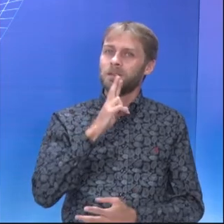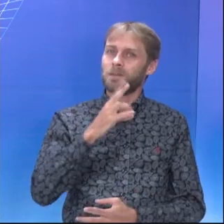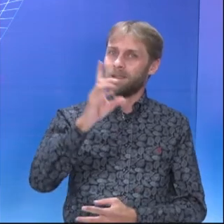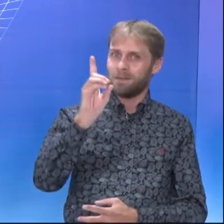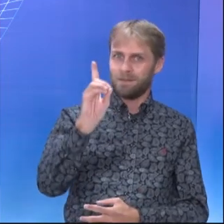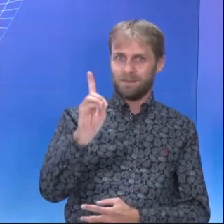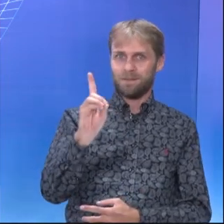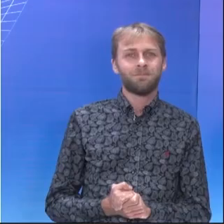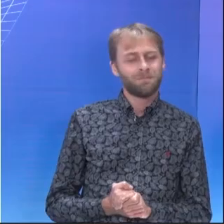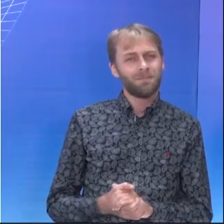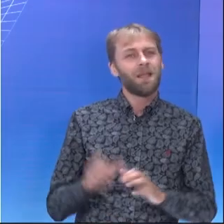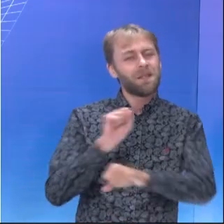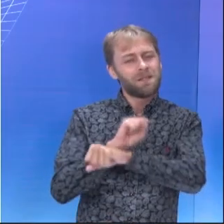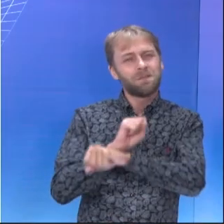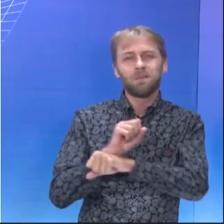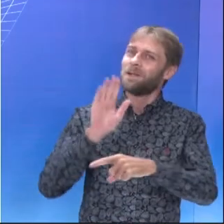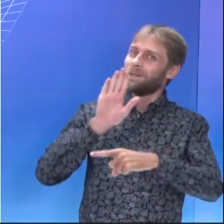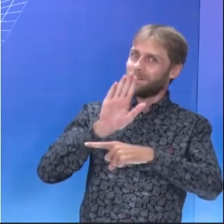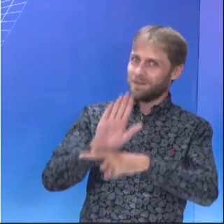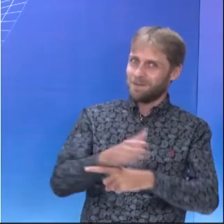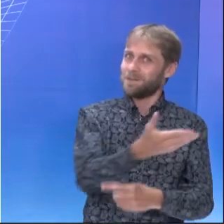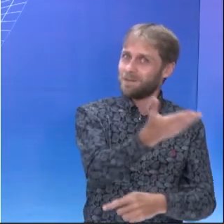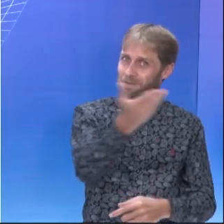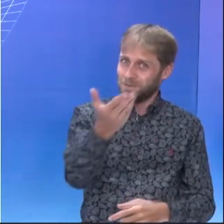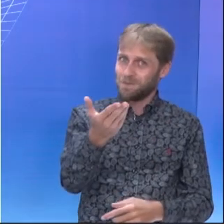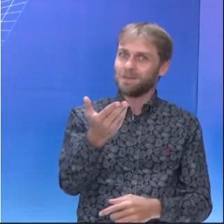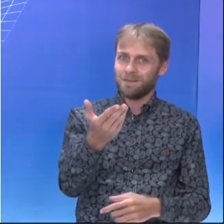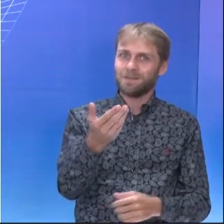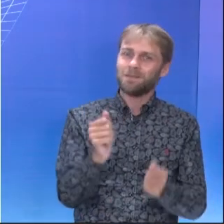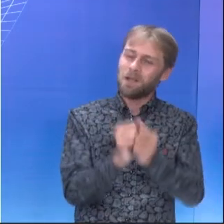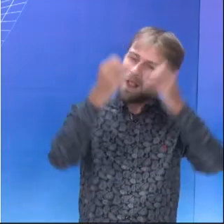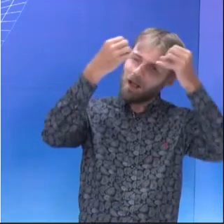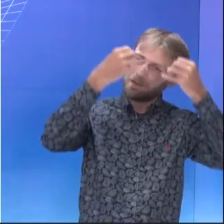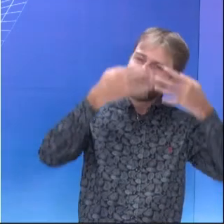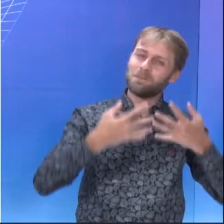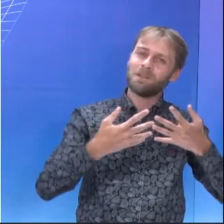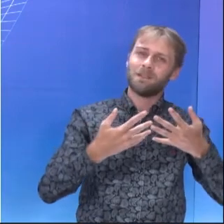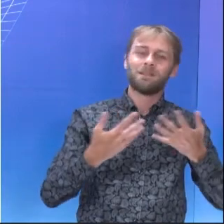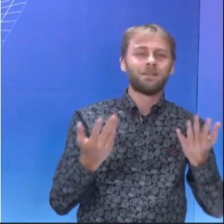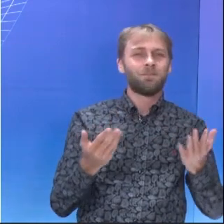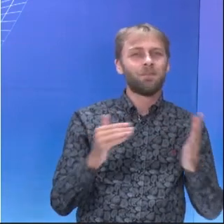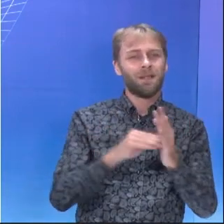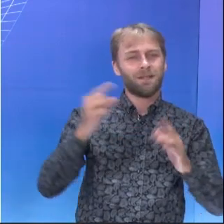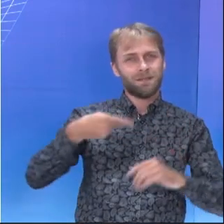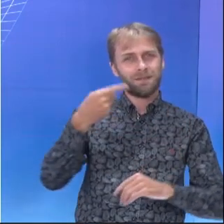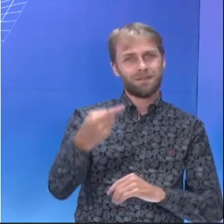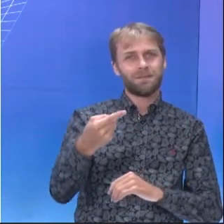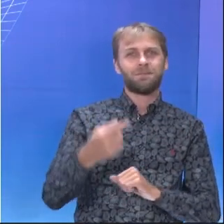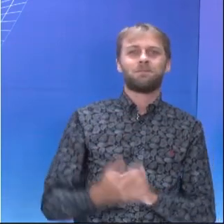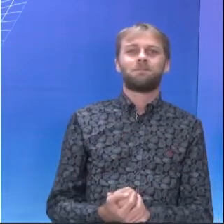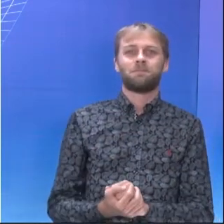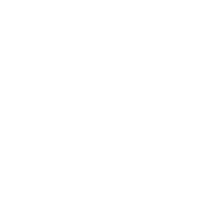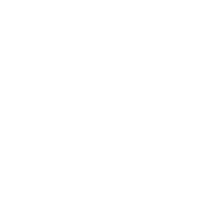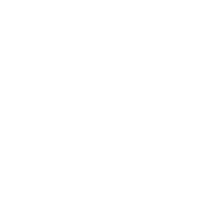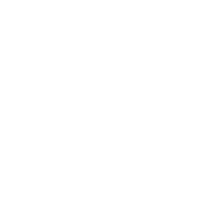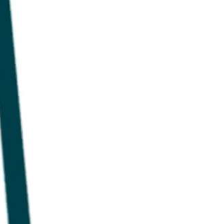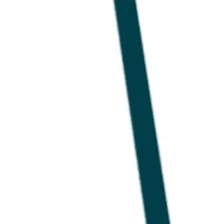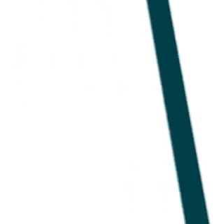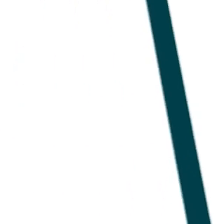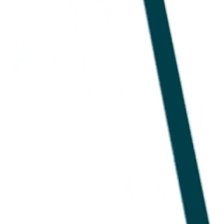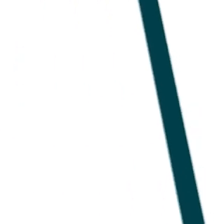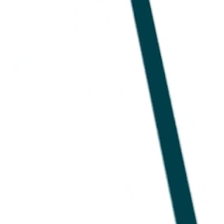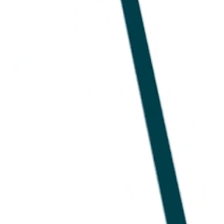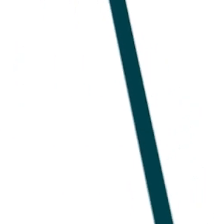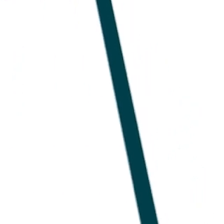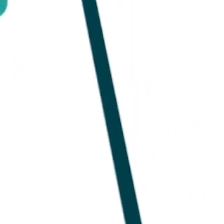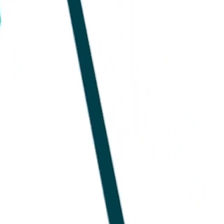gabarito da questão. Eu espero ter ajudado com essa explanação dessa questão. E até a próxima. E